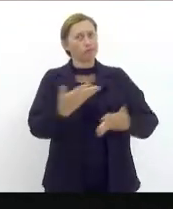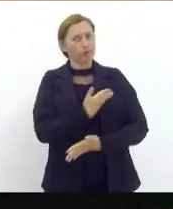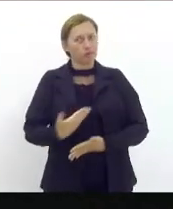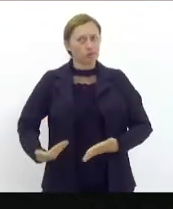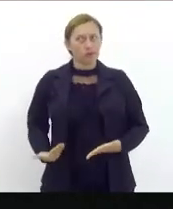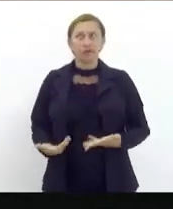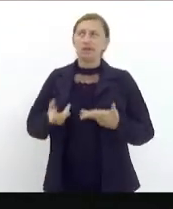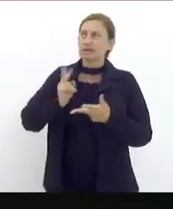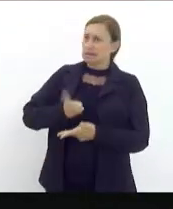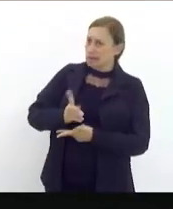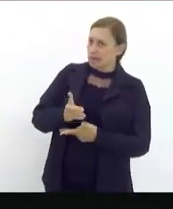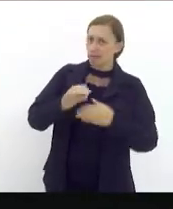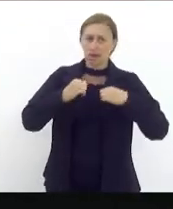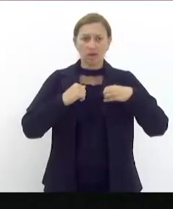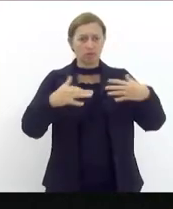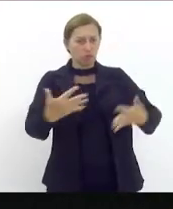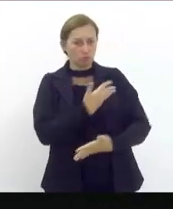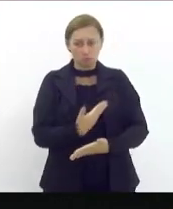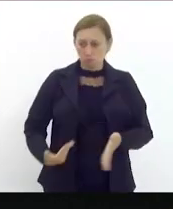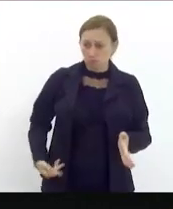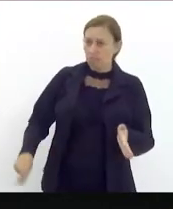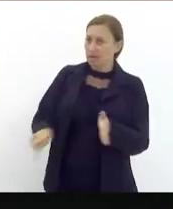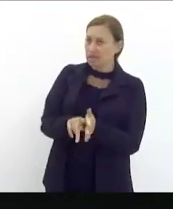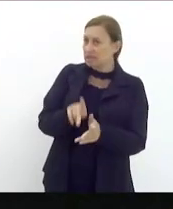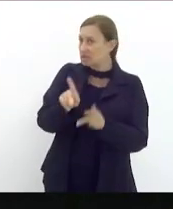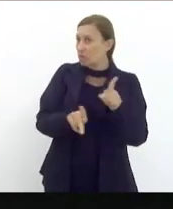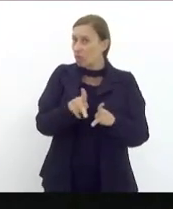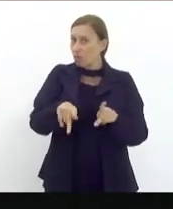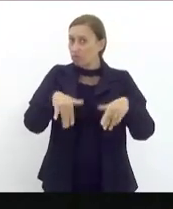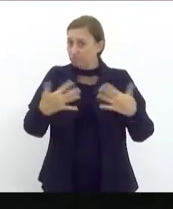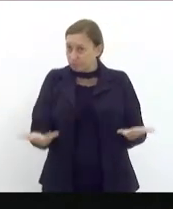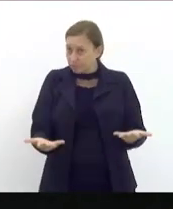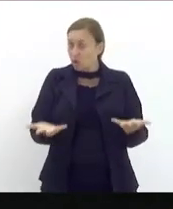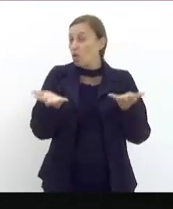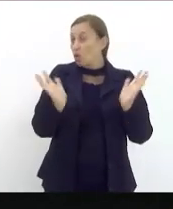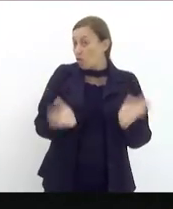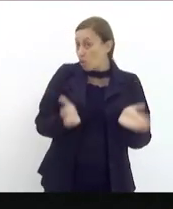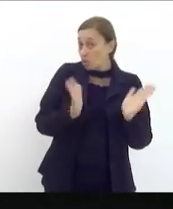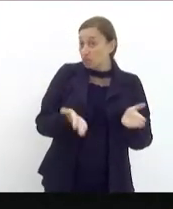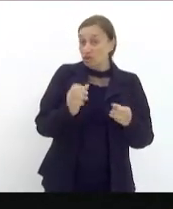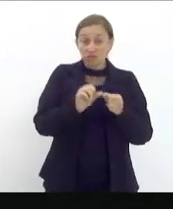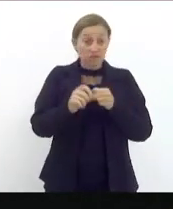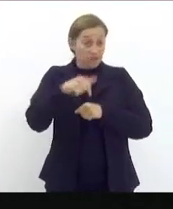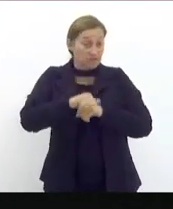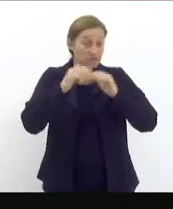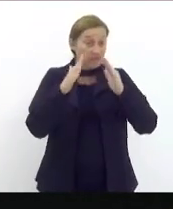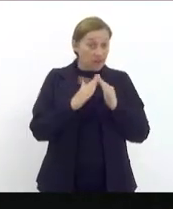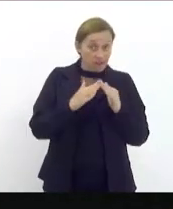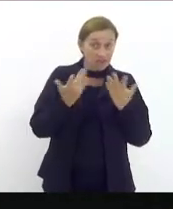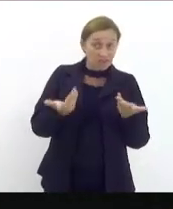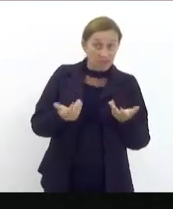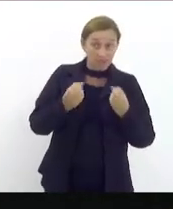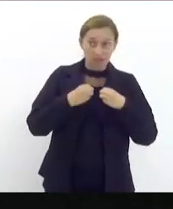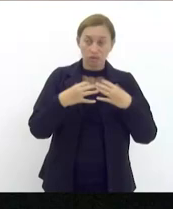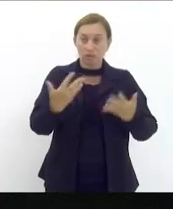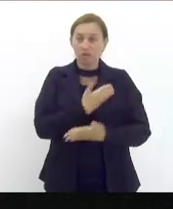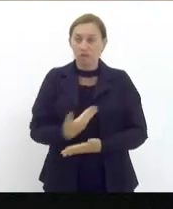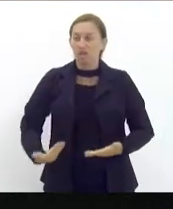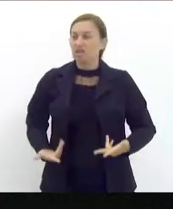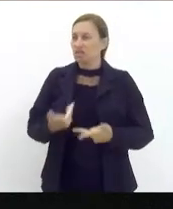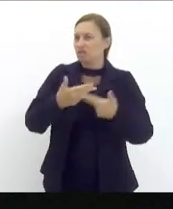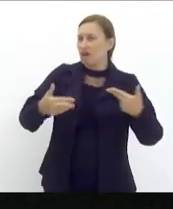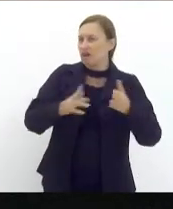desde que o mundo é mundo a audiência pública para o público hoje nós realizamos uma audiência pública aqui na casa estavam repletos de